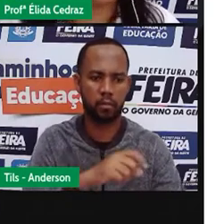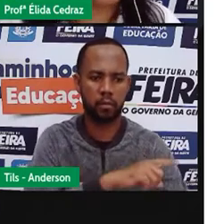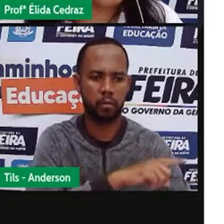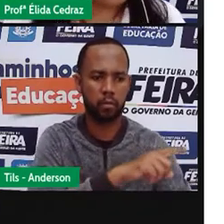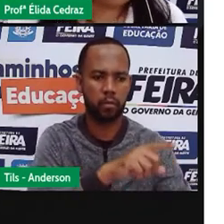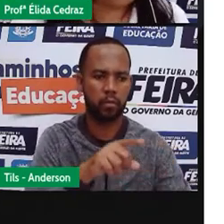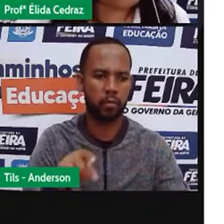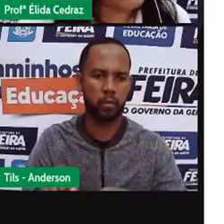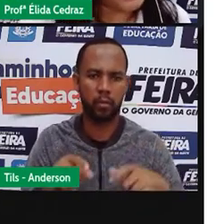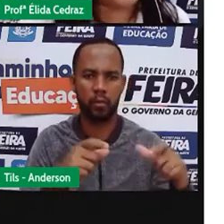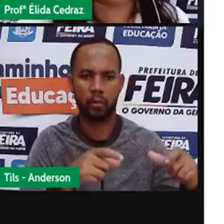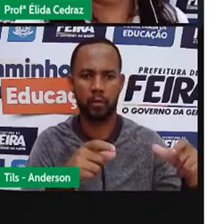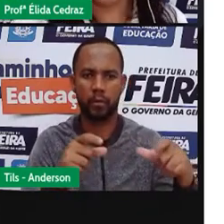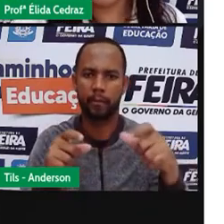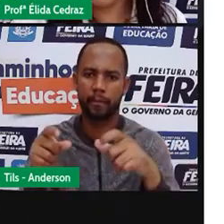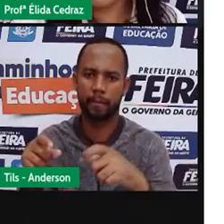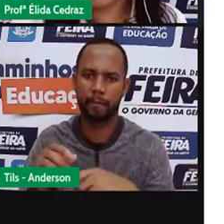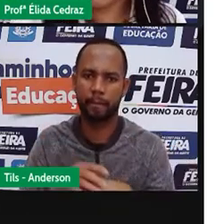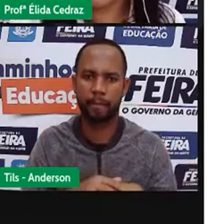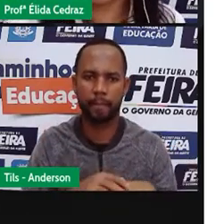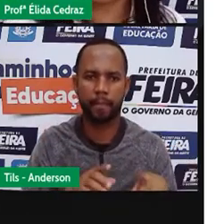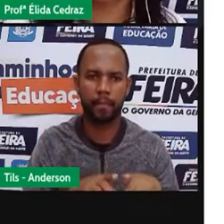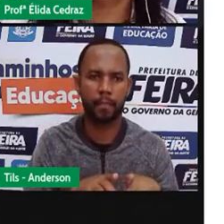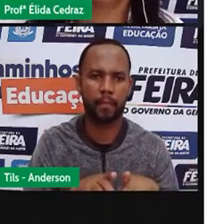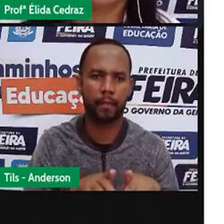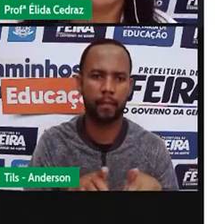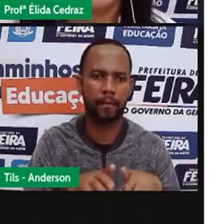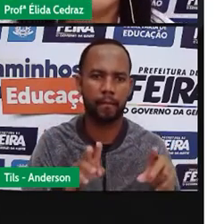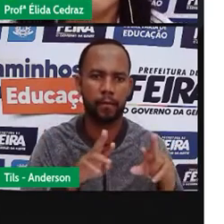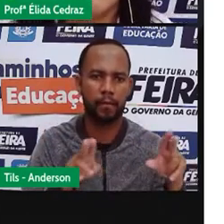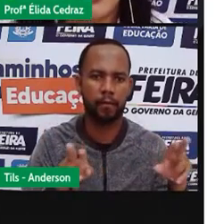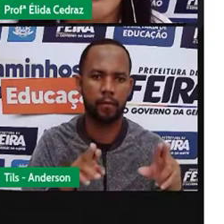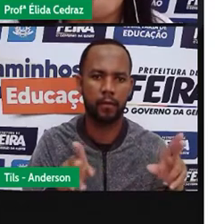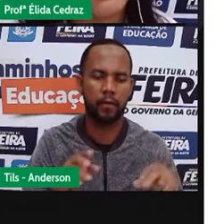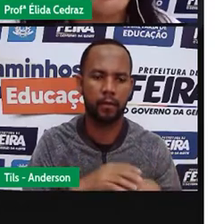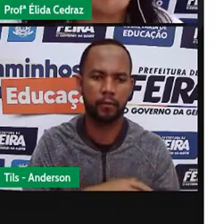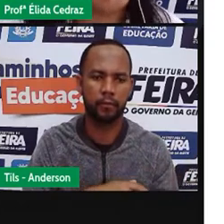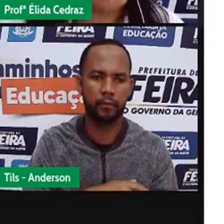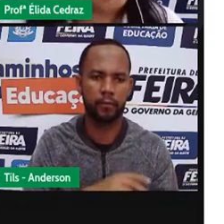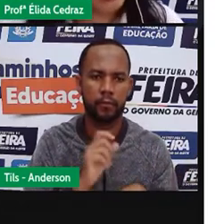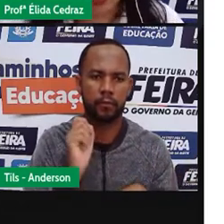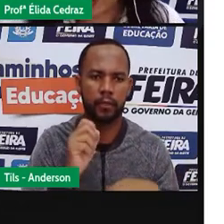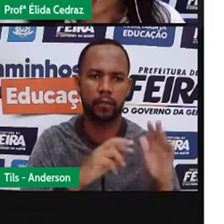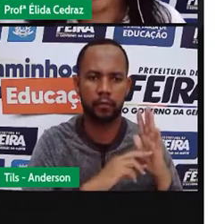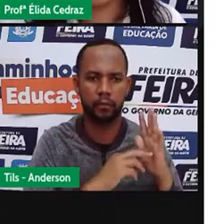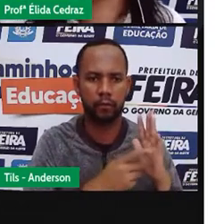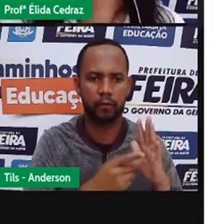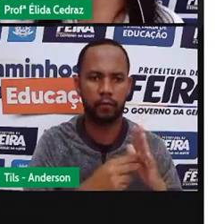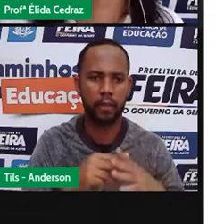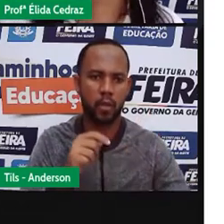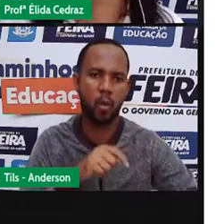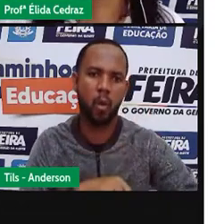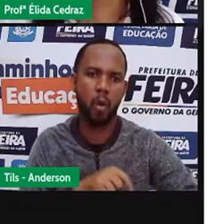cada marca registrada, significava uma hora.